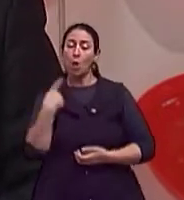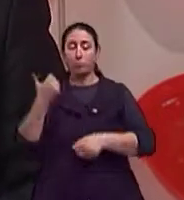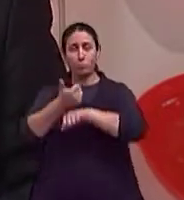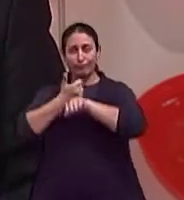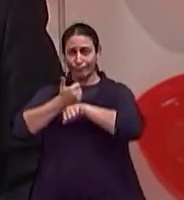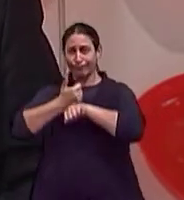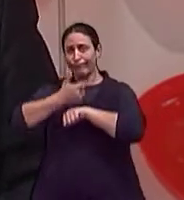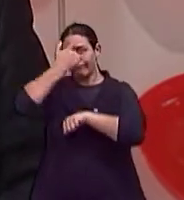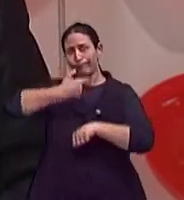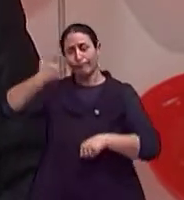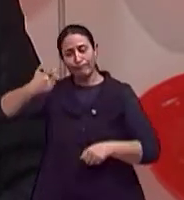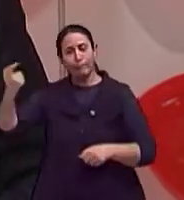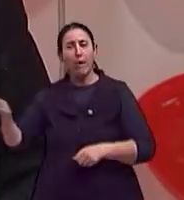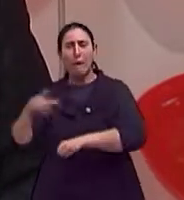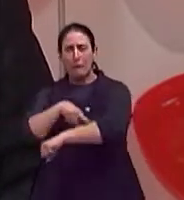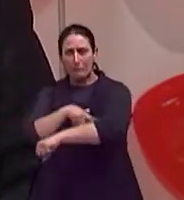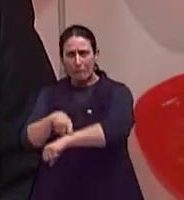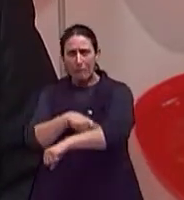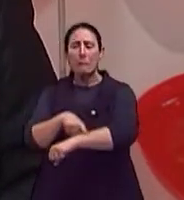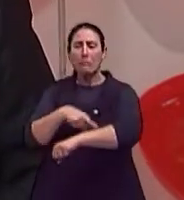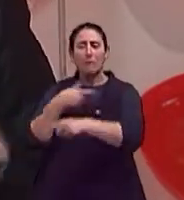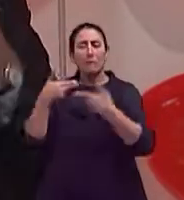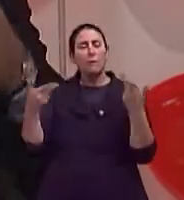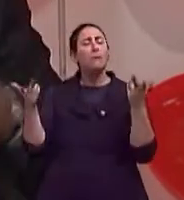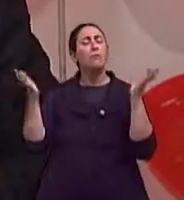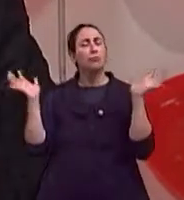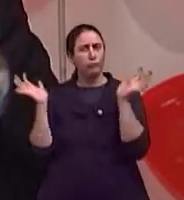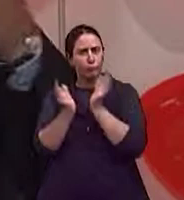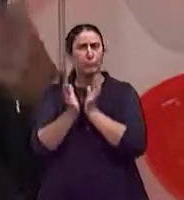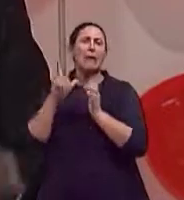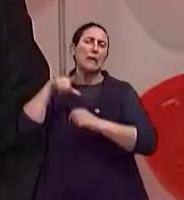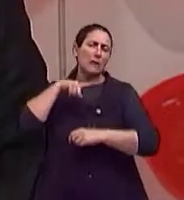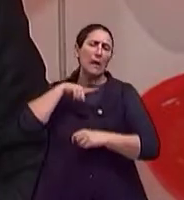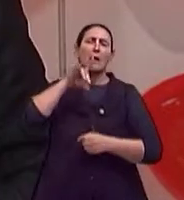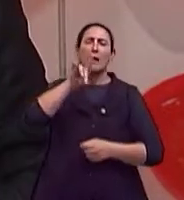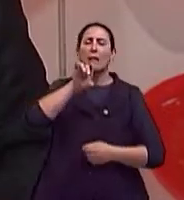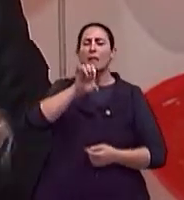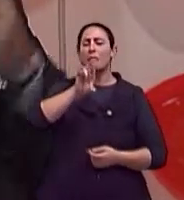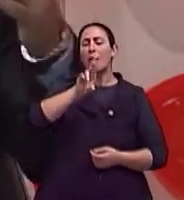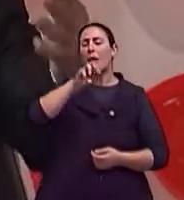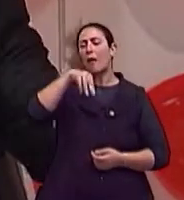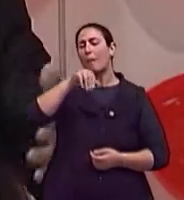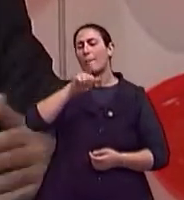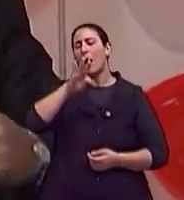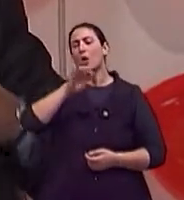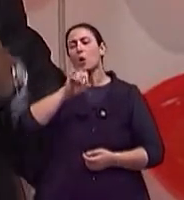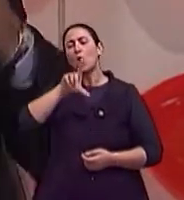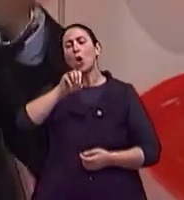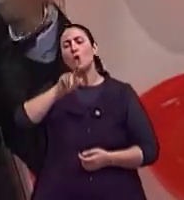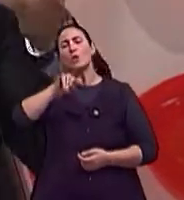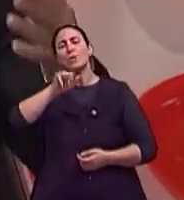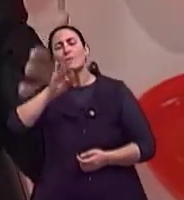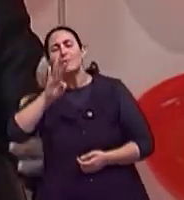da dermatologia estética, nós aplicamos técnicas de rejuvenescimento, laser,